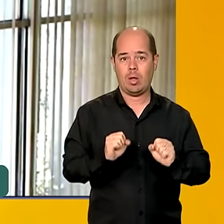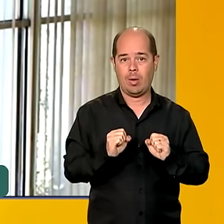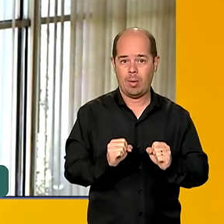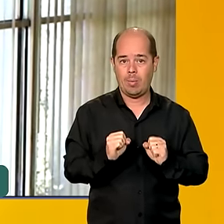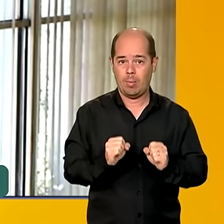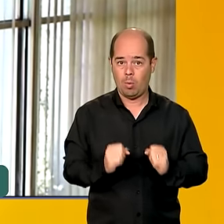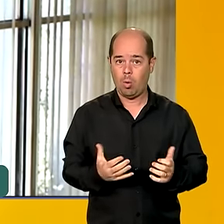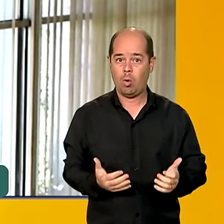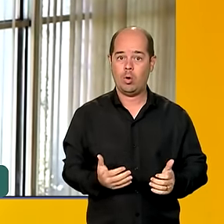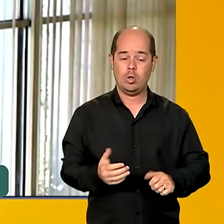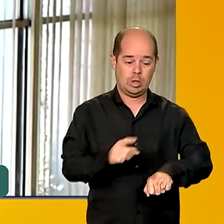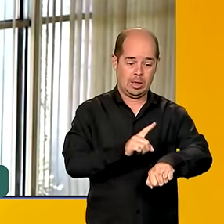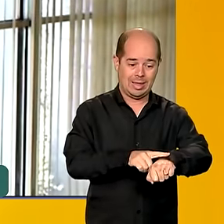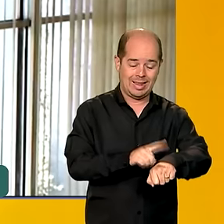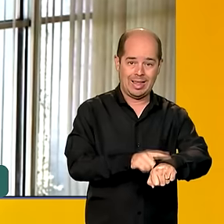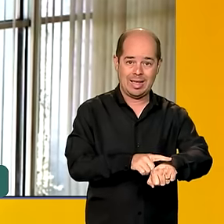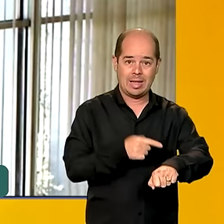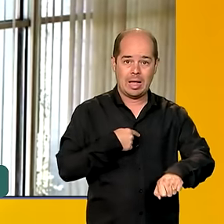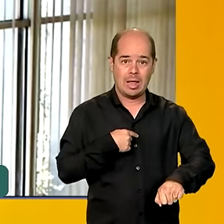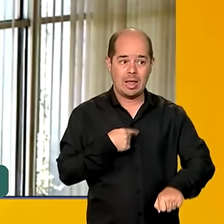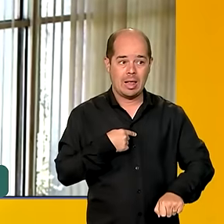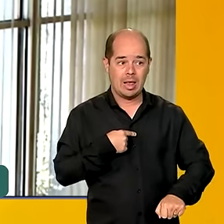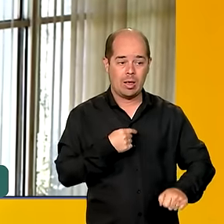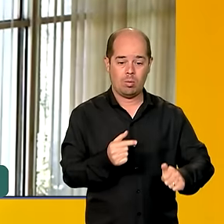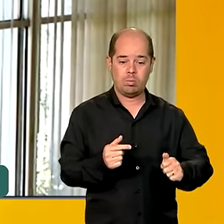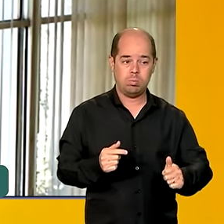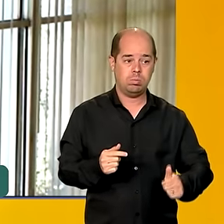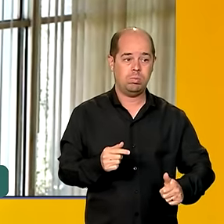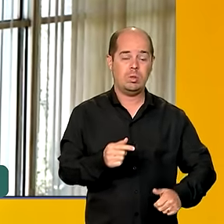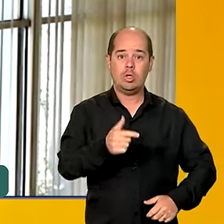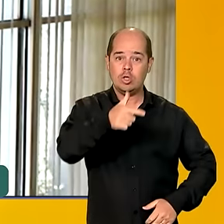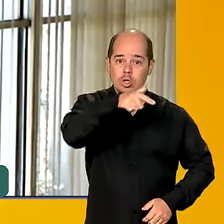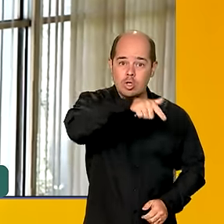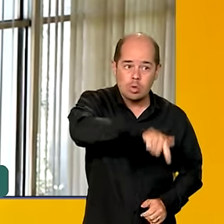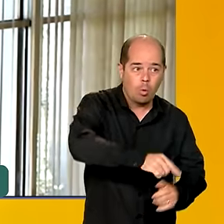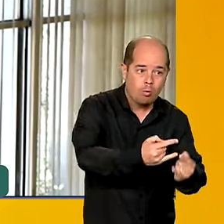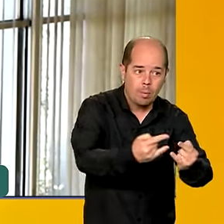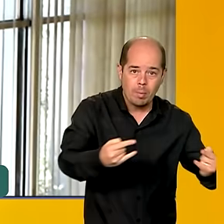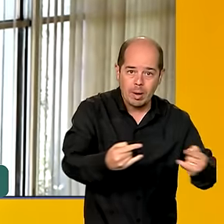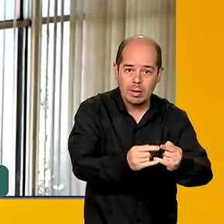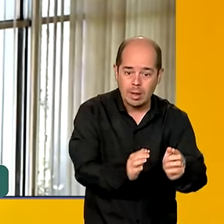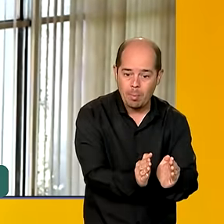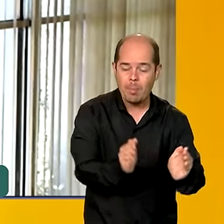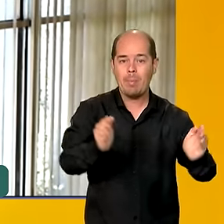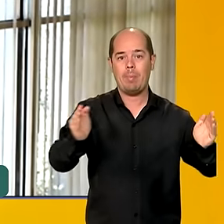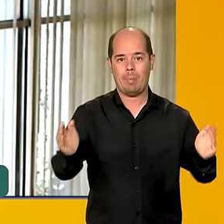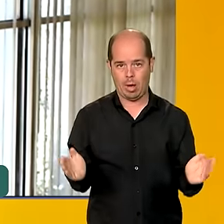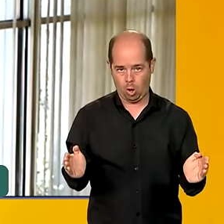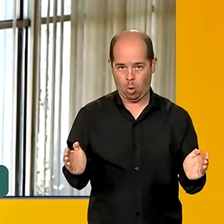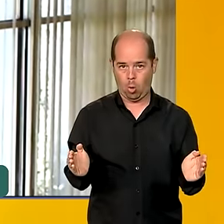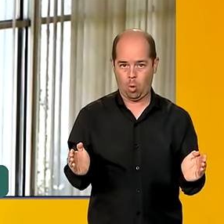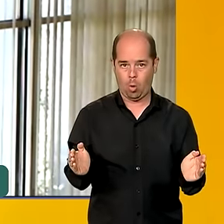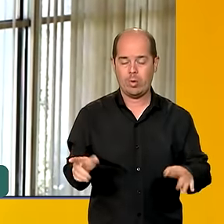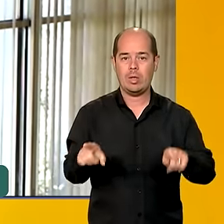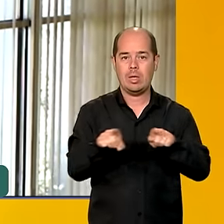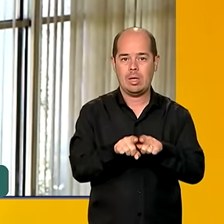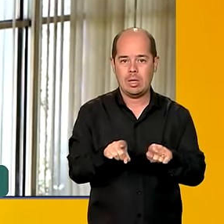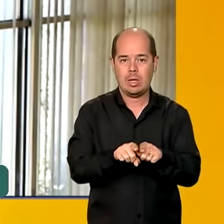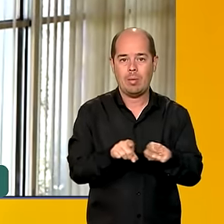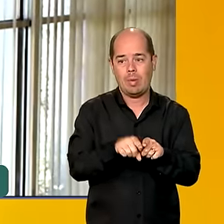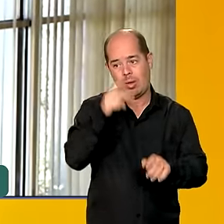período maior do que a resolução determina, para que a gente possa dar aos consumidores a opção de